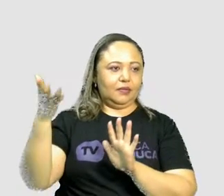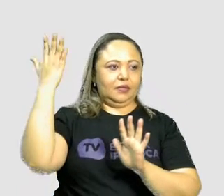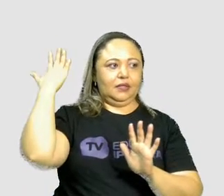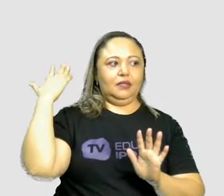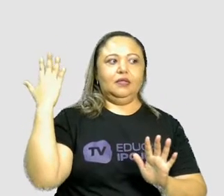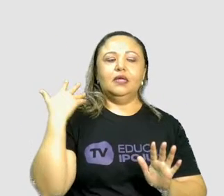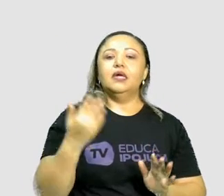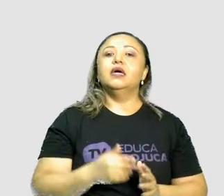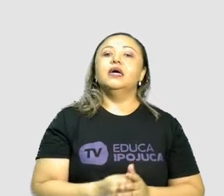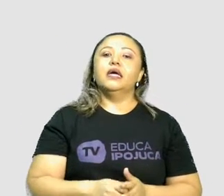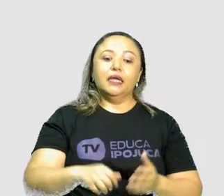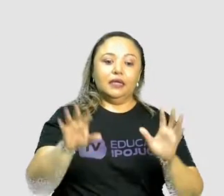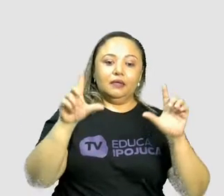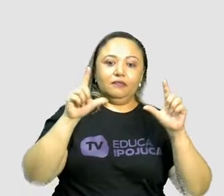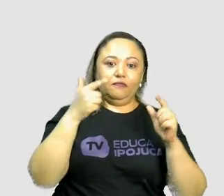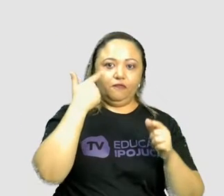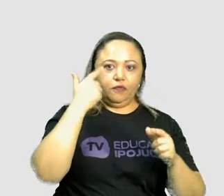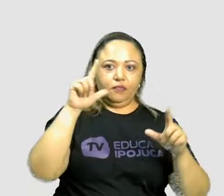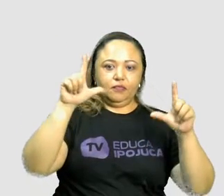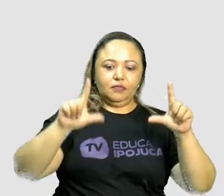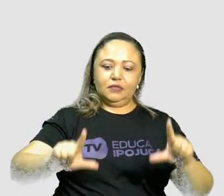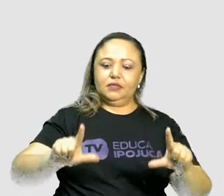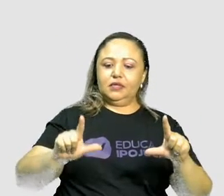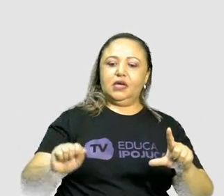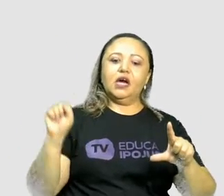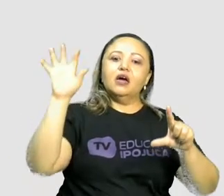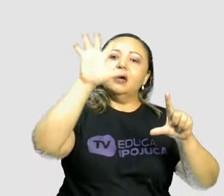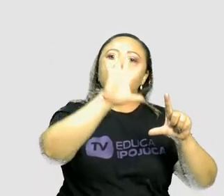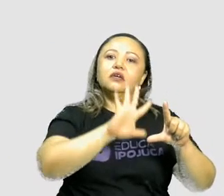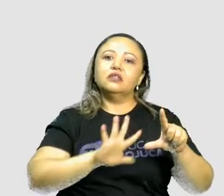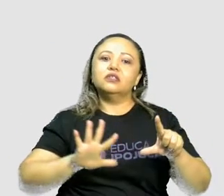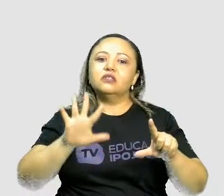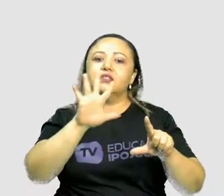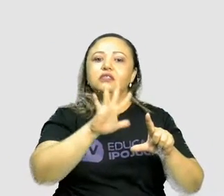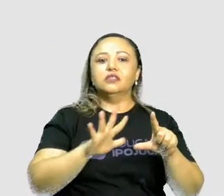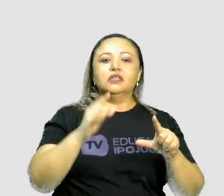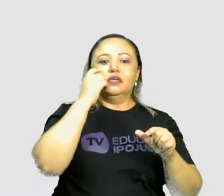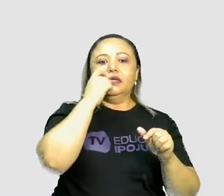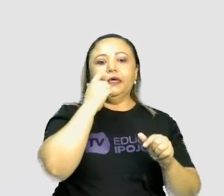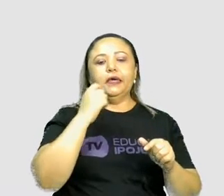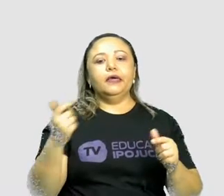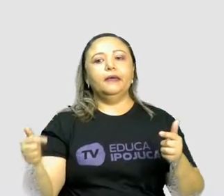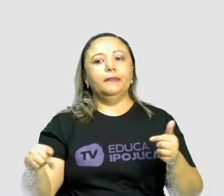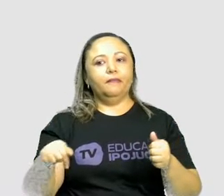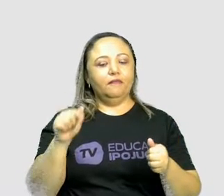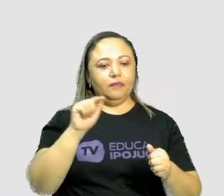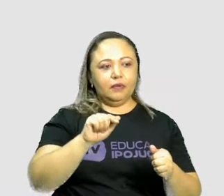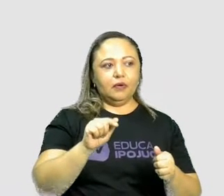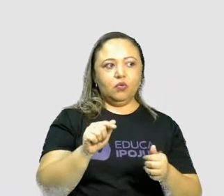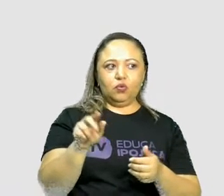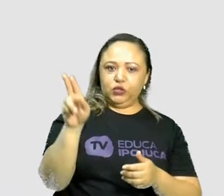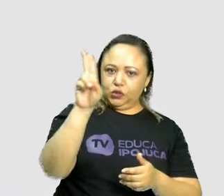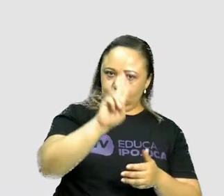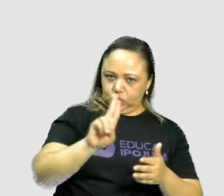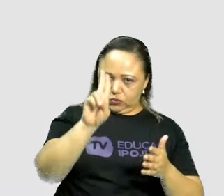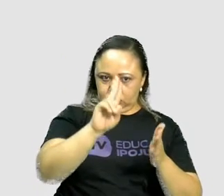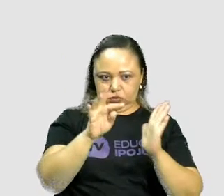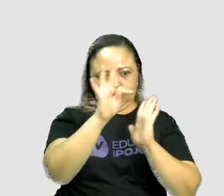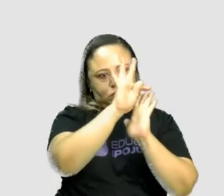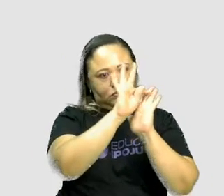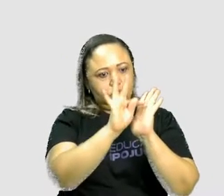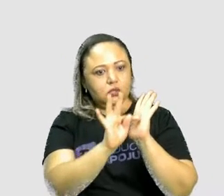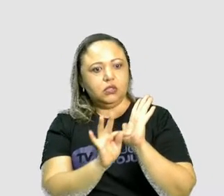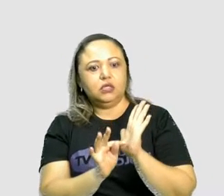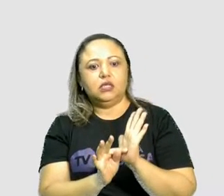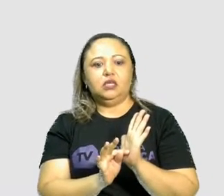né, que é a crítica através de humor, utiliza-se de humor para fazer uma crítica. Identificamos a ironia, o humor e a